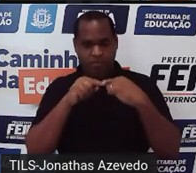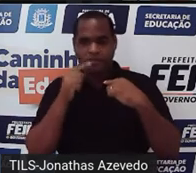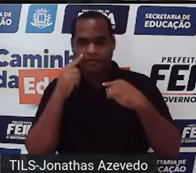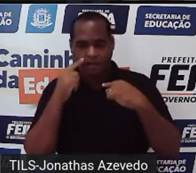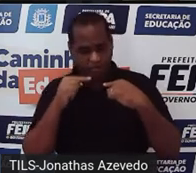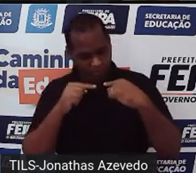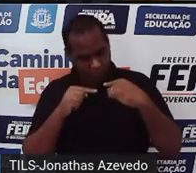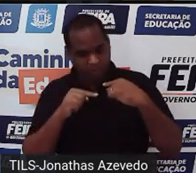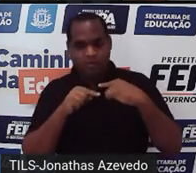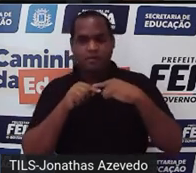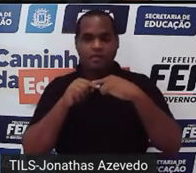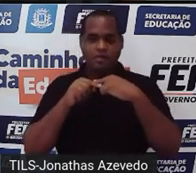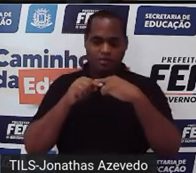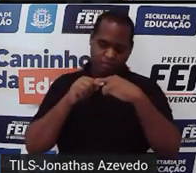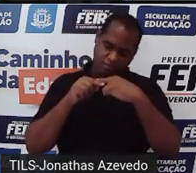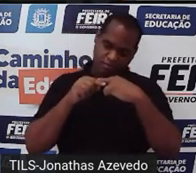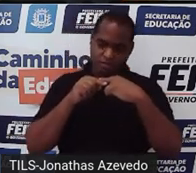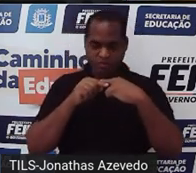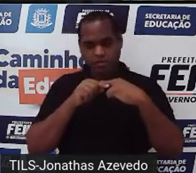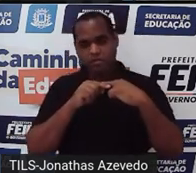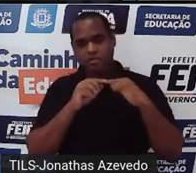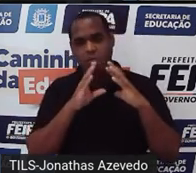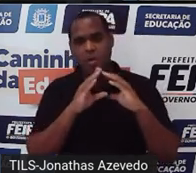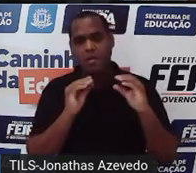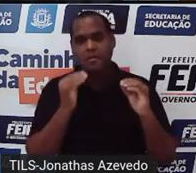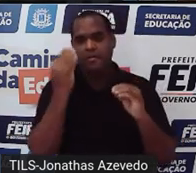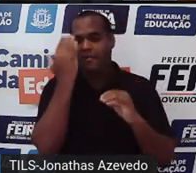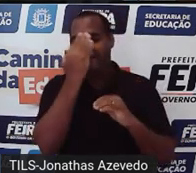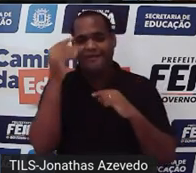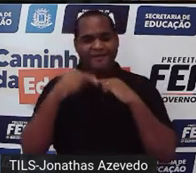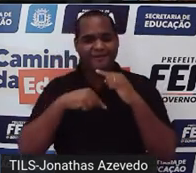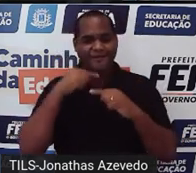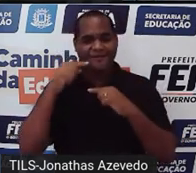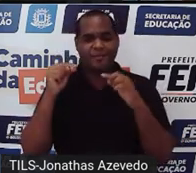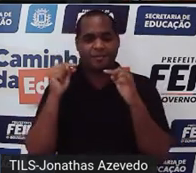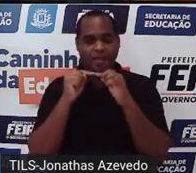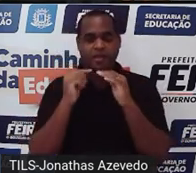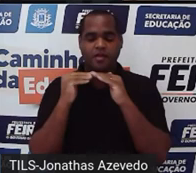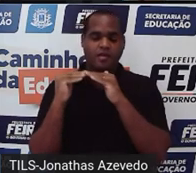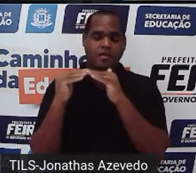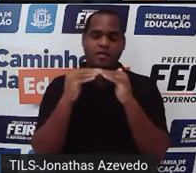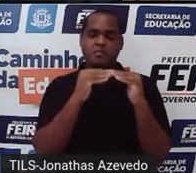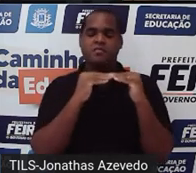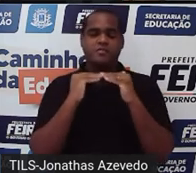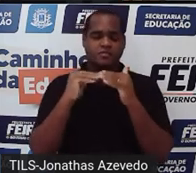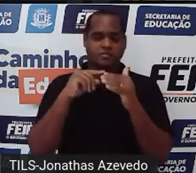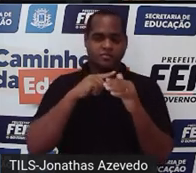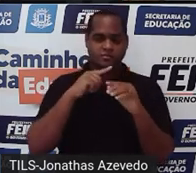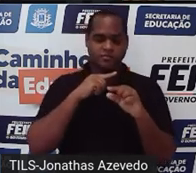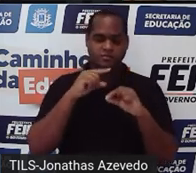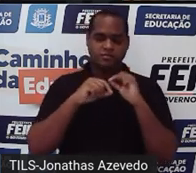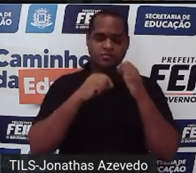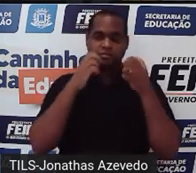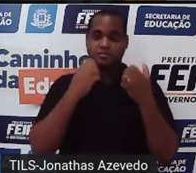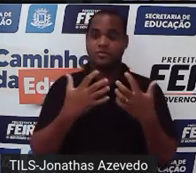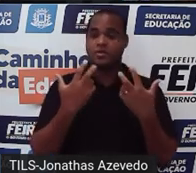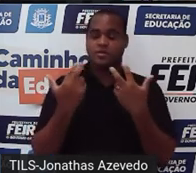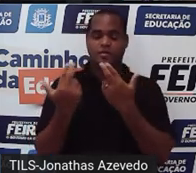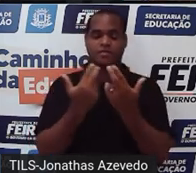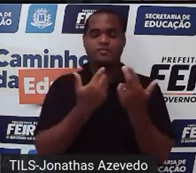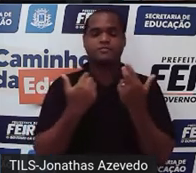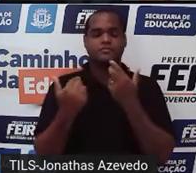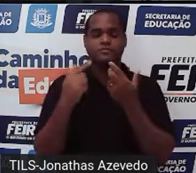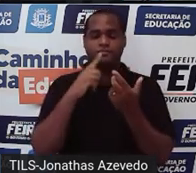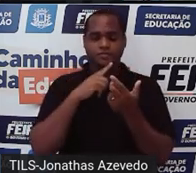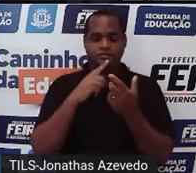os infinitos pontos um por cima do outro né vai coincidir esses pontos estão no mesmo lugar né ou